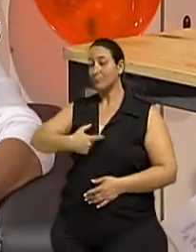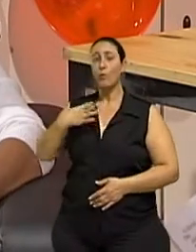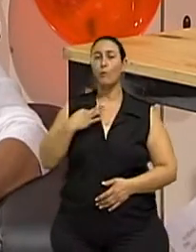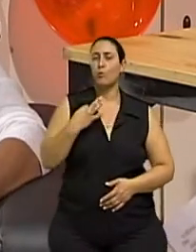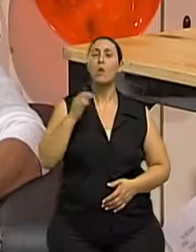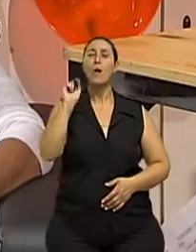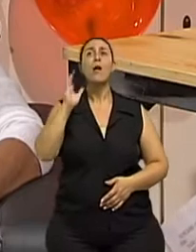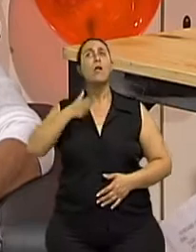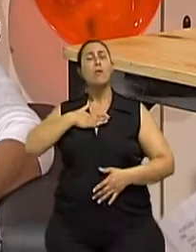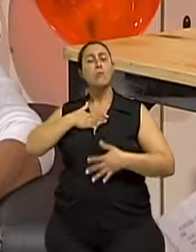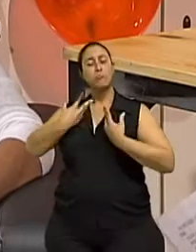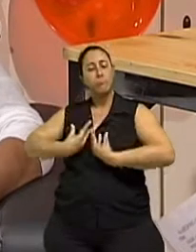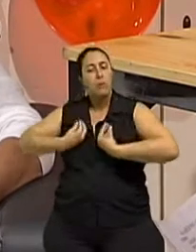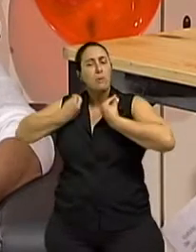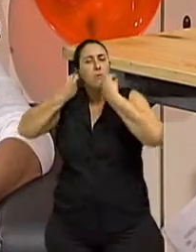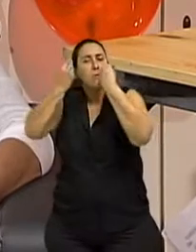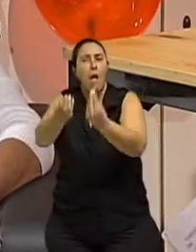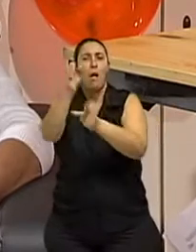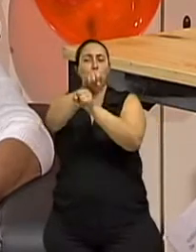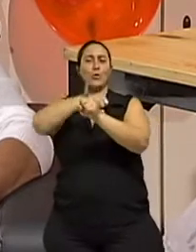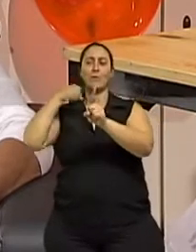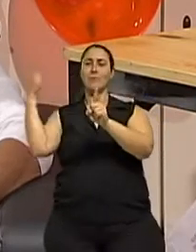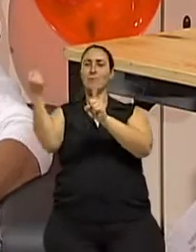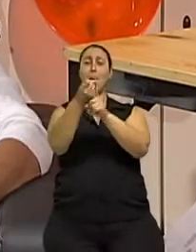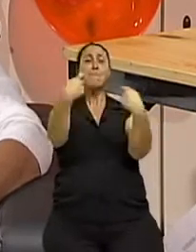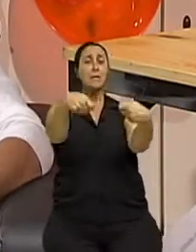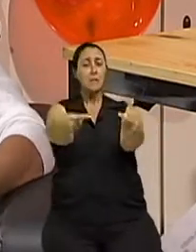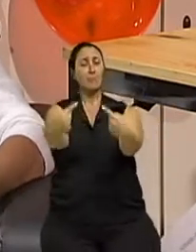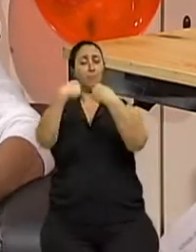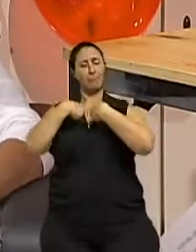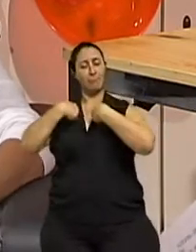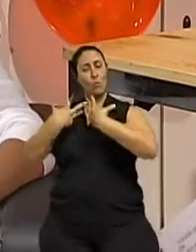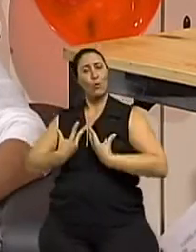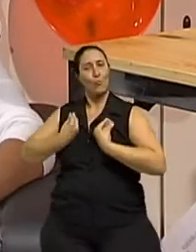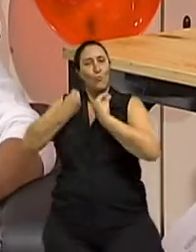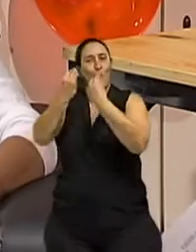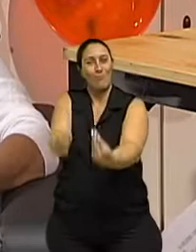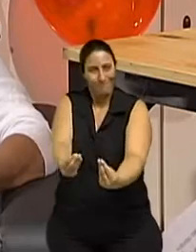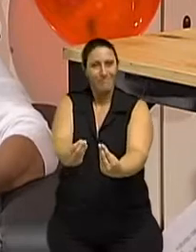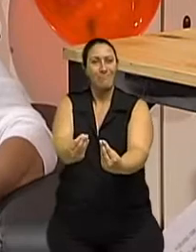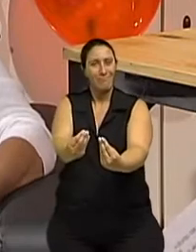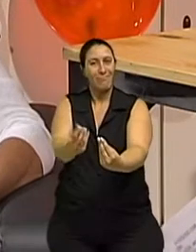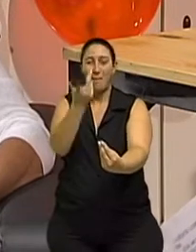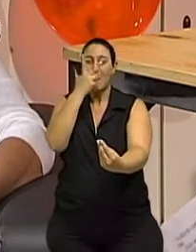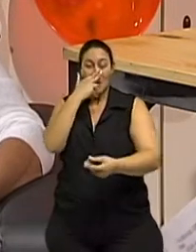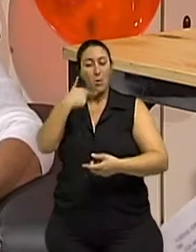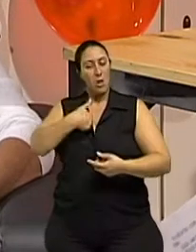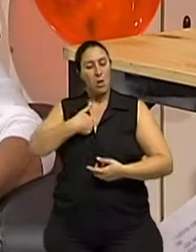considerar isso muito próximo ao altruísmo, né? Então, as pessoas buscam e a sociedade